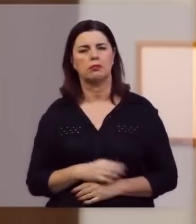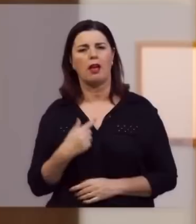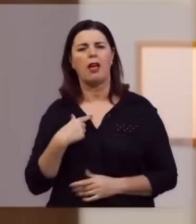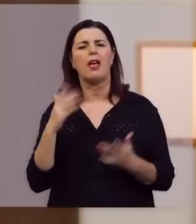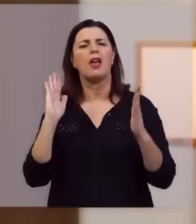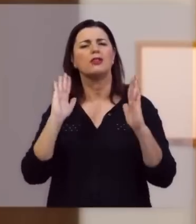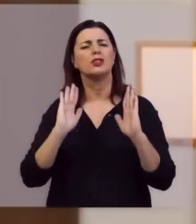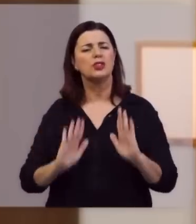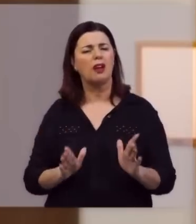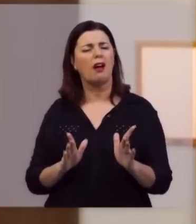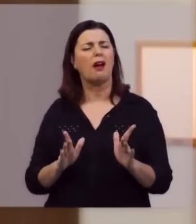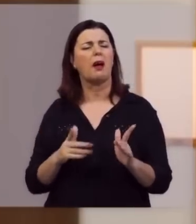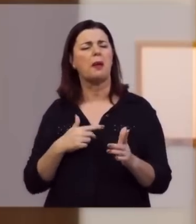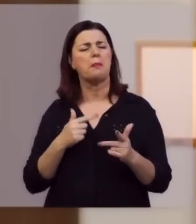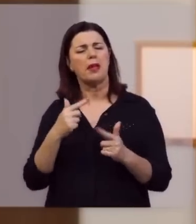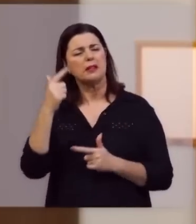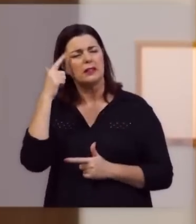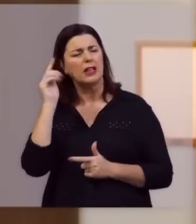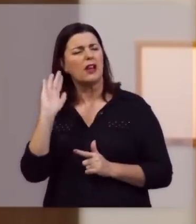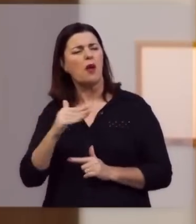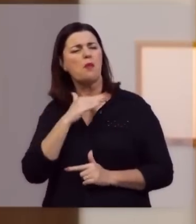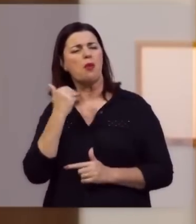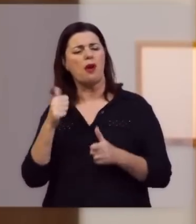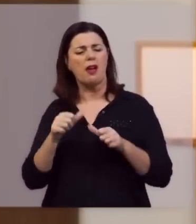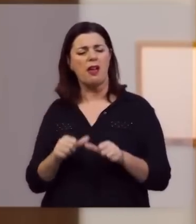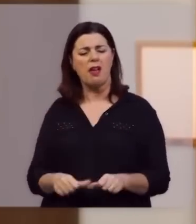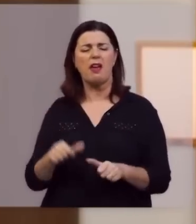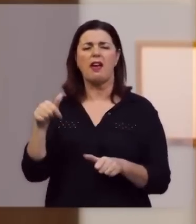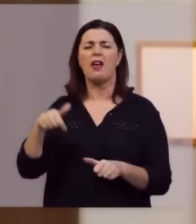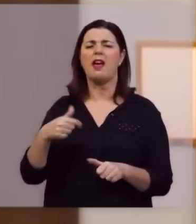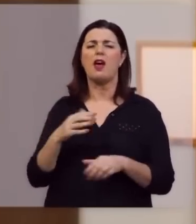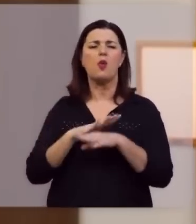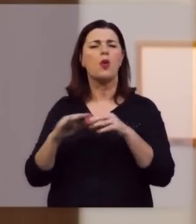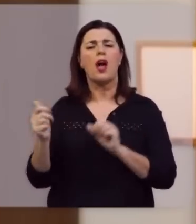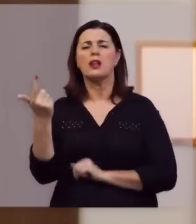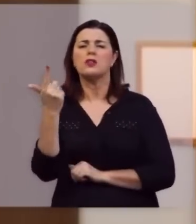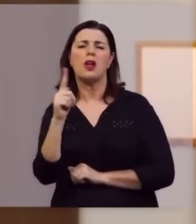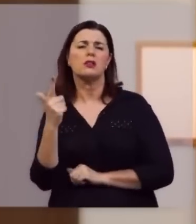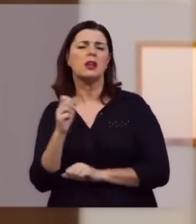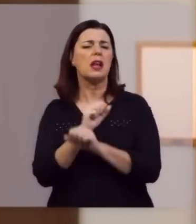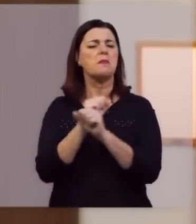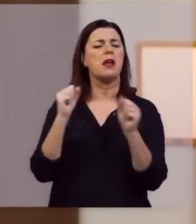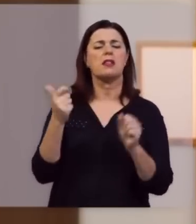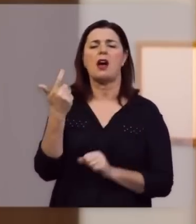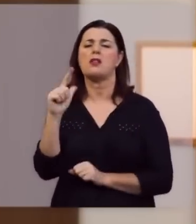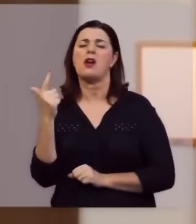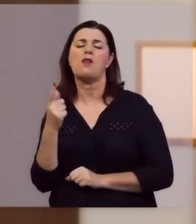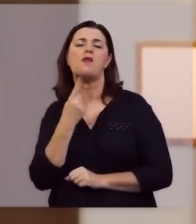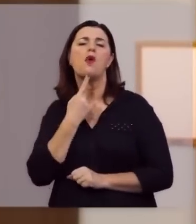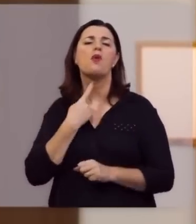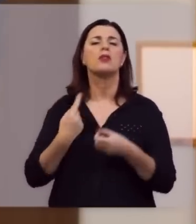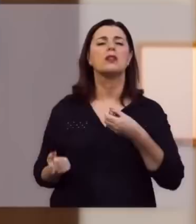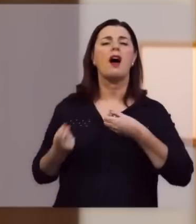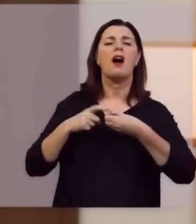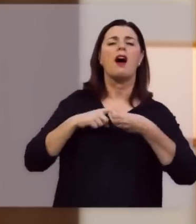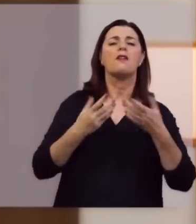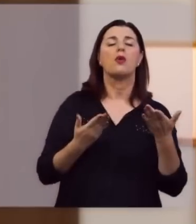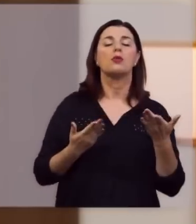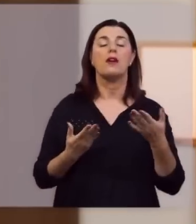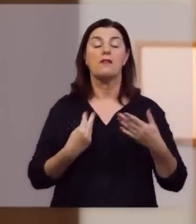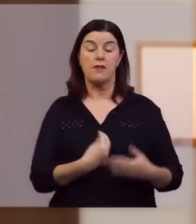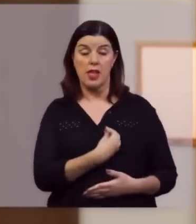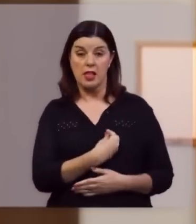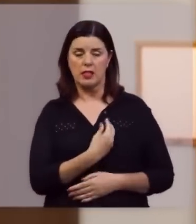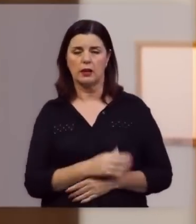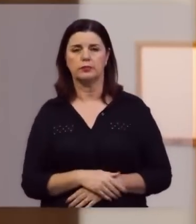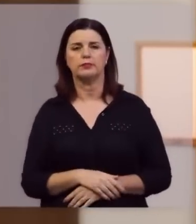eu estou fadado a morrer neste lugar, sem qualquer esperança de cura, de libertação, de voltar à minha vida,